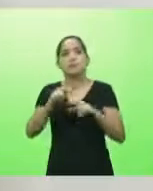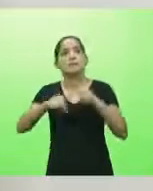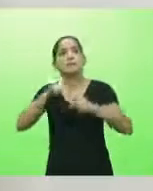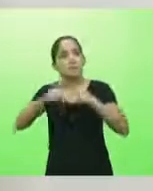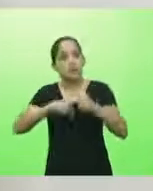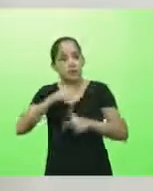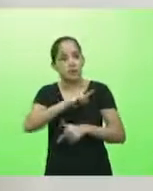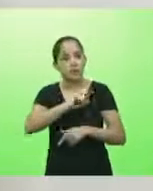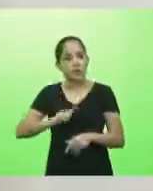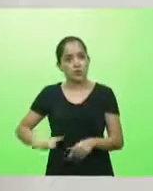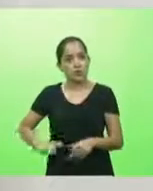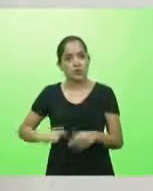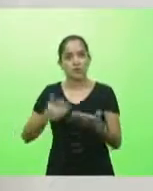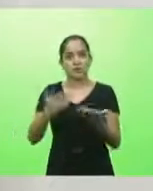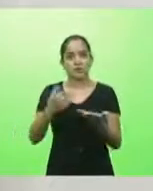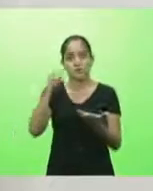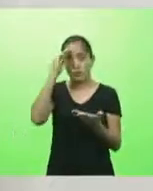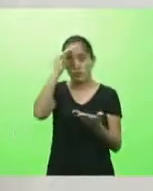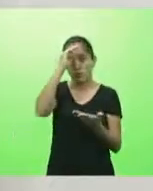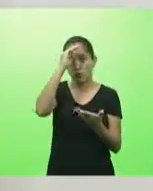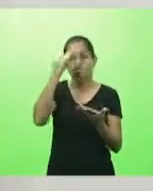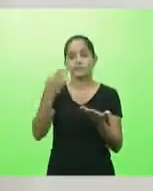governador do Estado, Carlos Moisés,